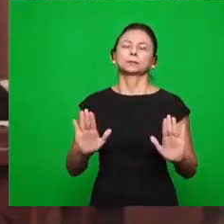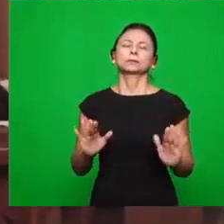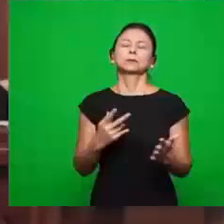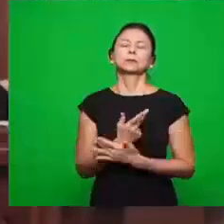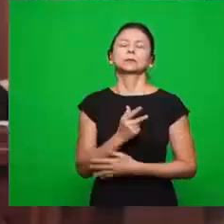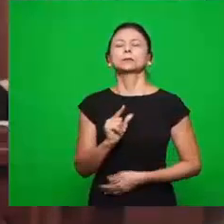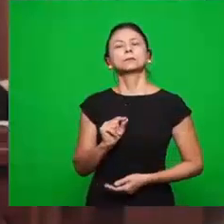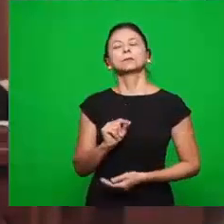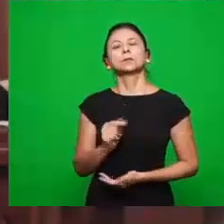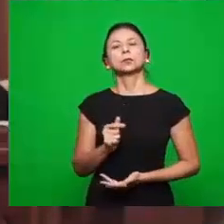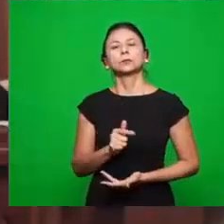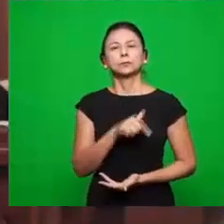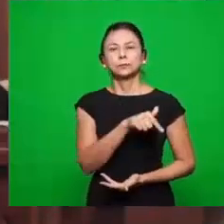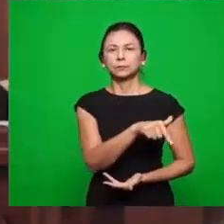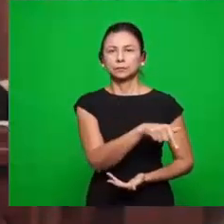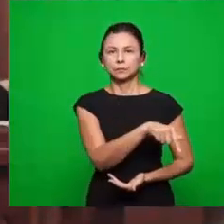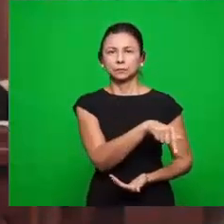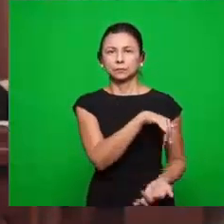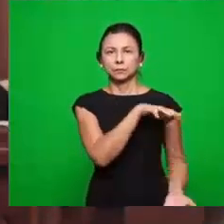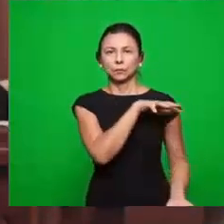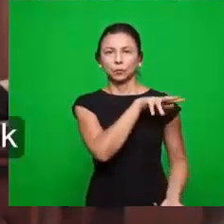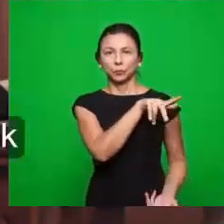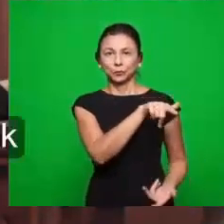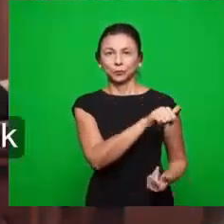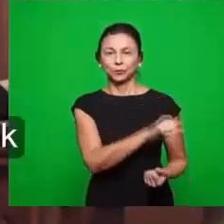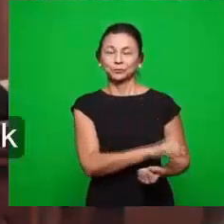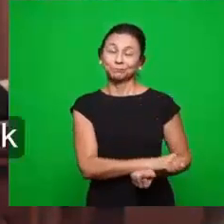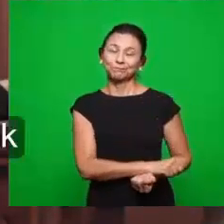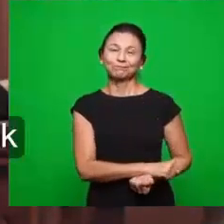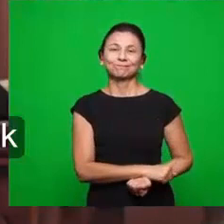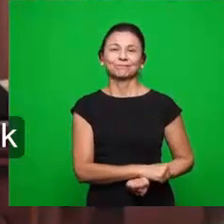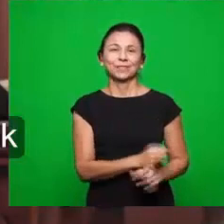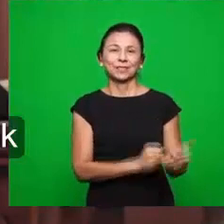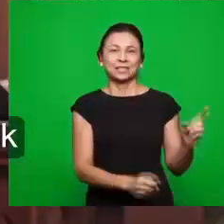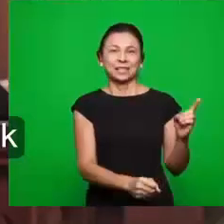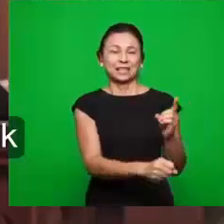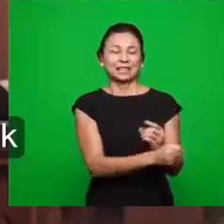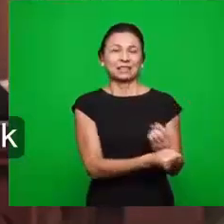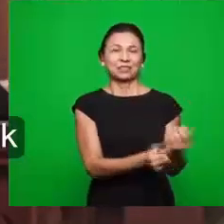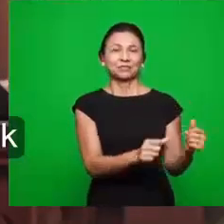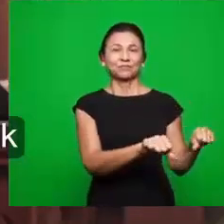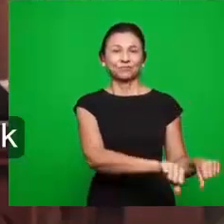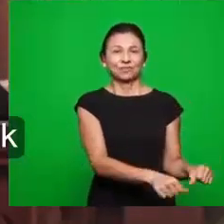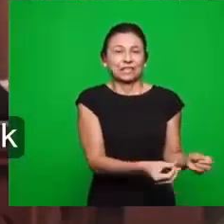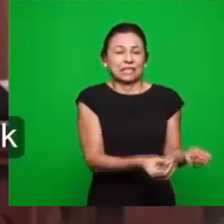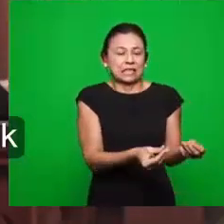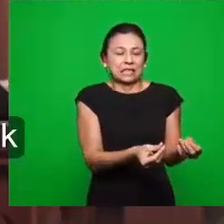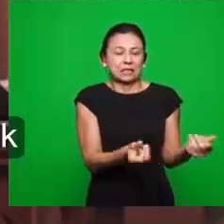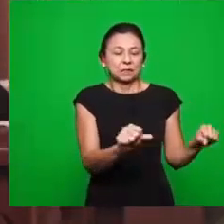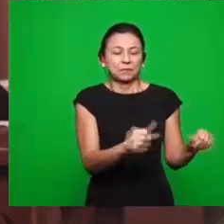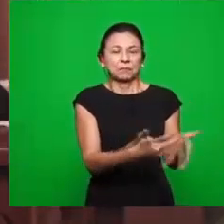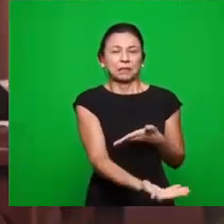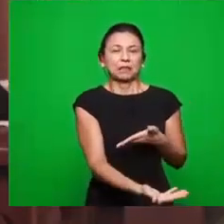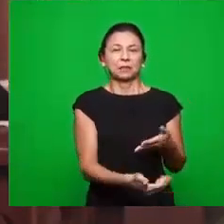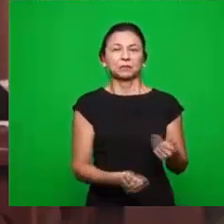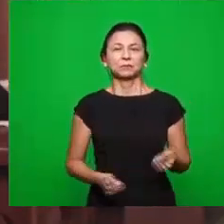que o mundo está sendo preparado para essa insensibilidade ao livro. Então, quando se